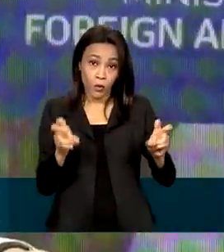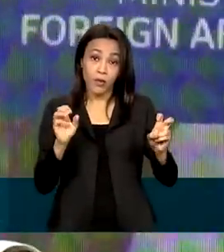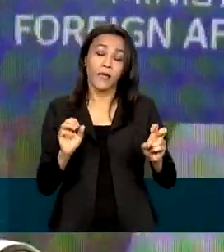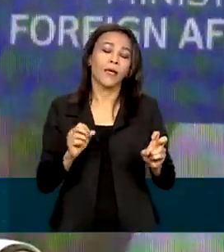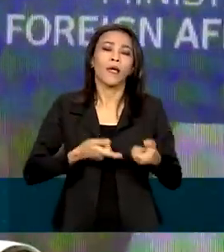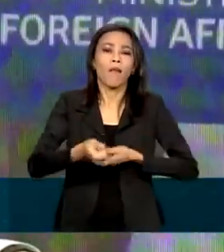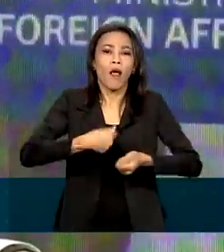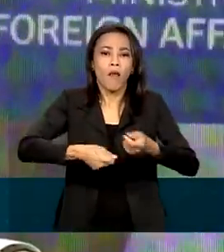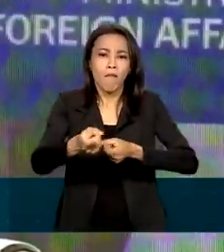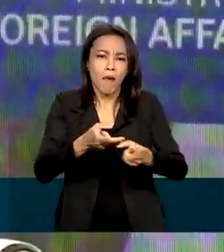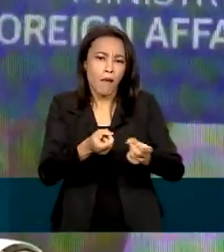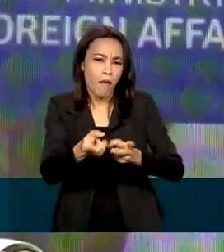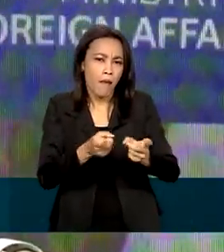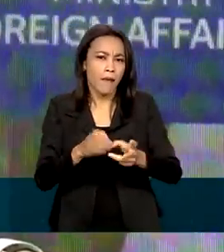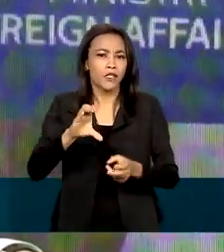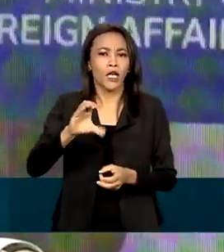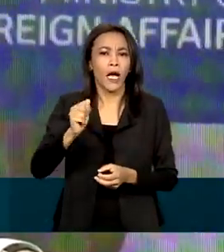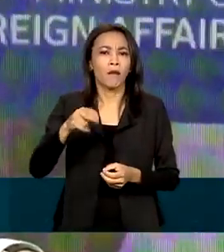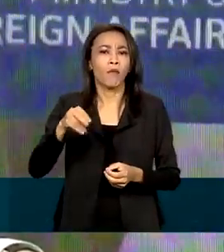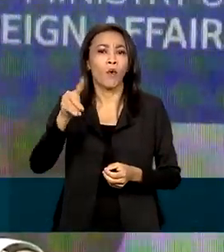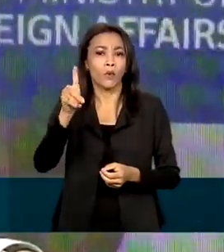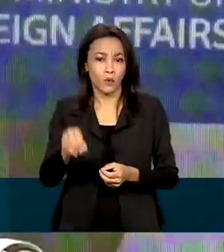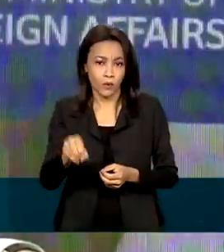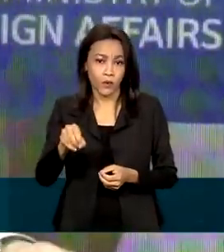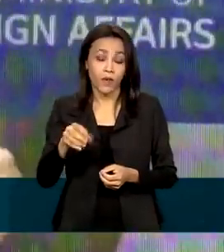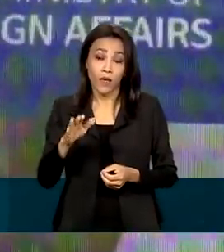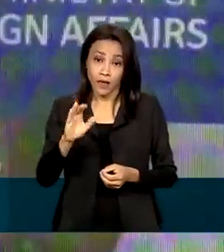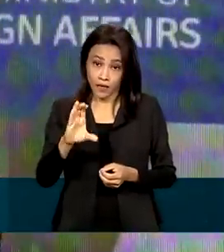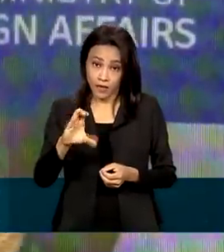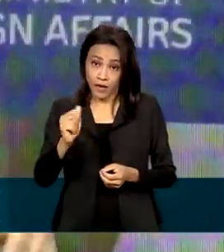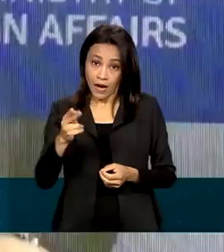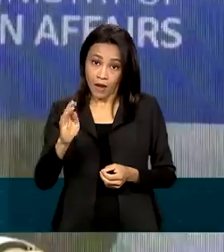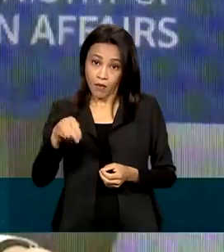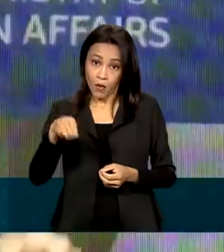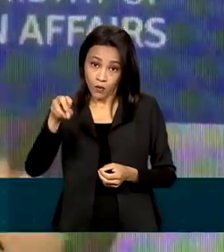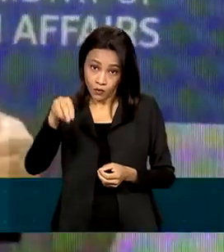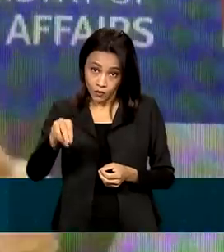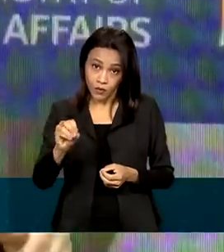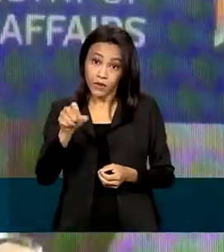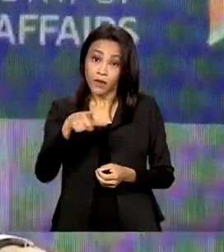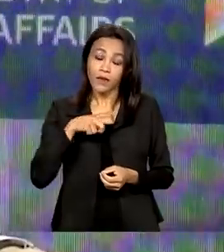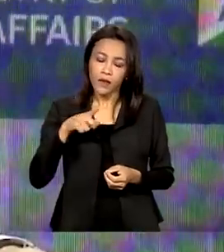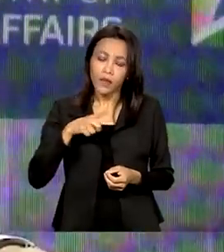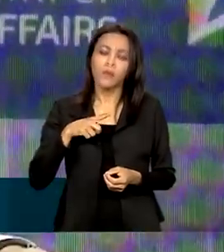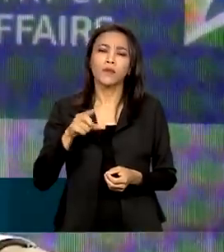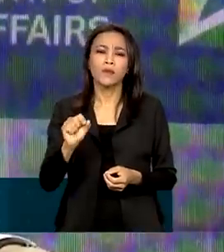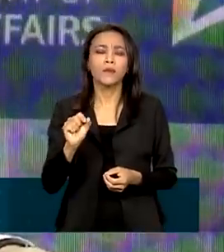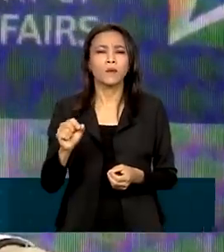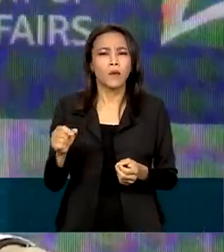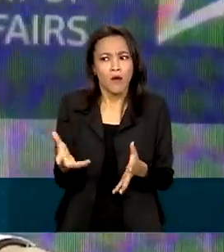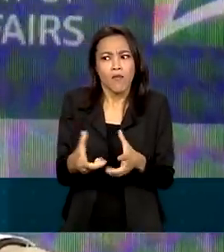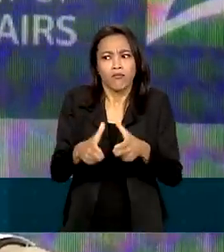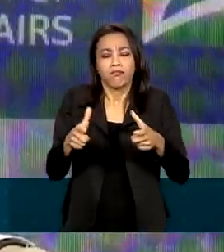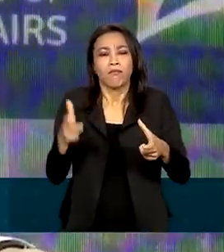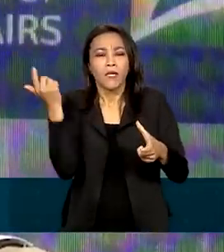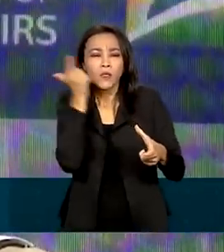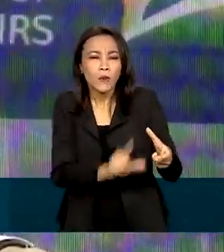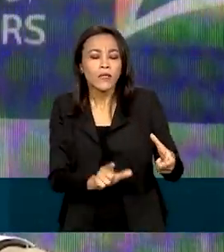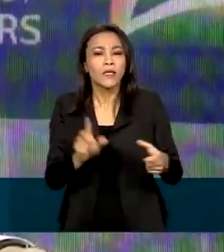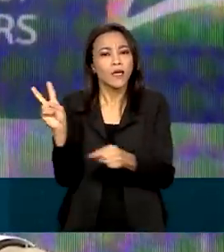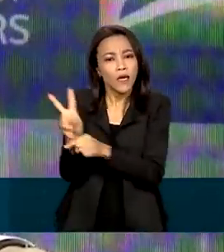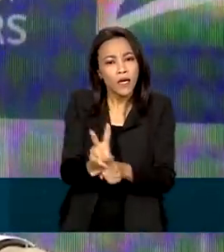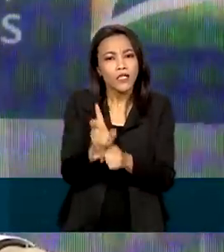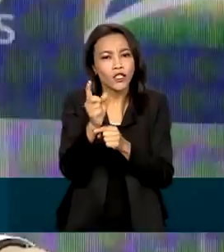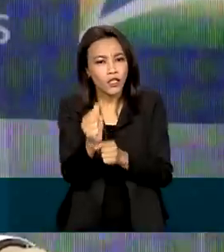adicionalidade, temos um espaço muito grande, principalmente agora ainda no mercado voluntário, para que a gente possa emitir crédito de